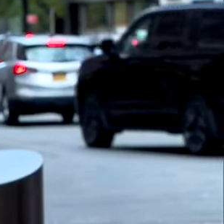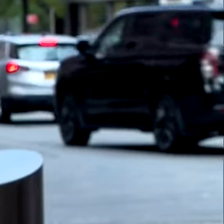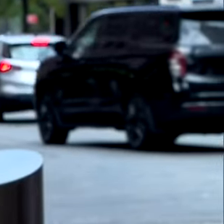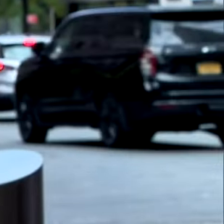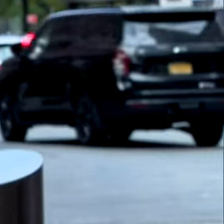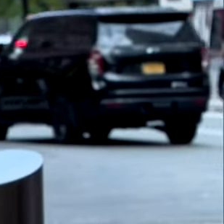Transcrição Quintena Coelho